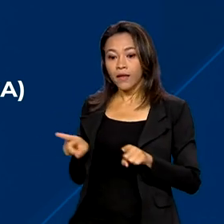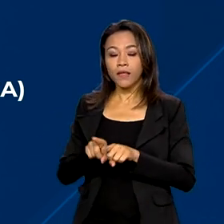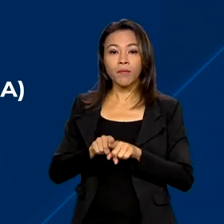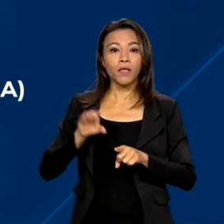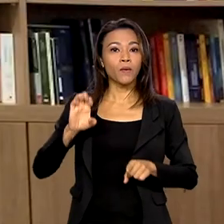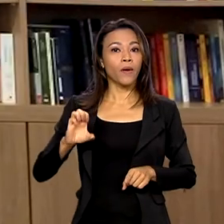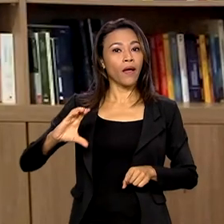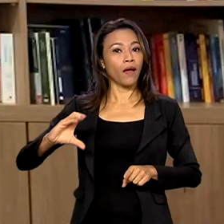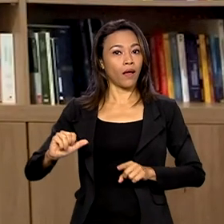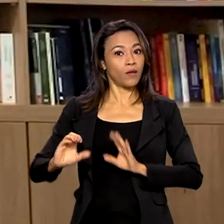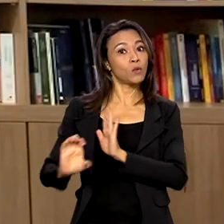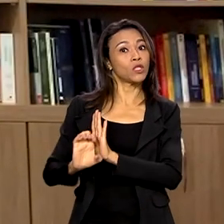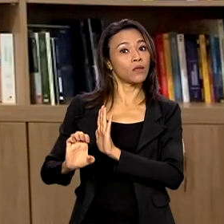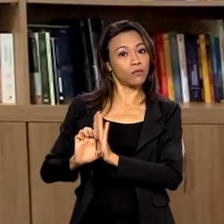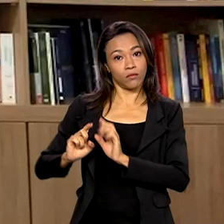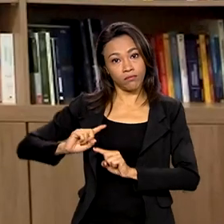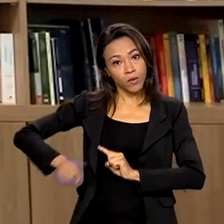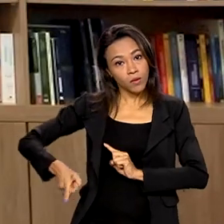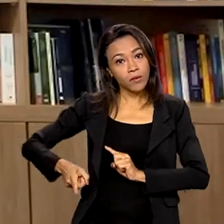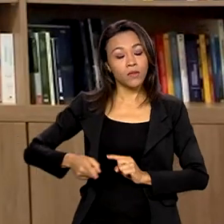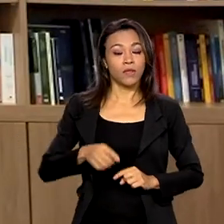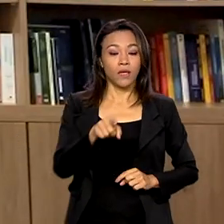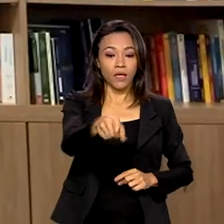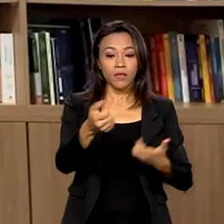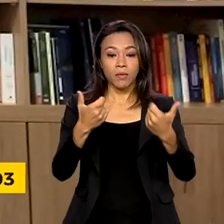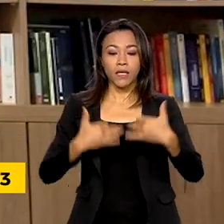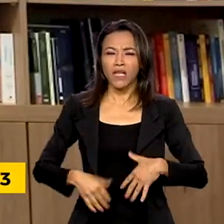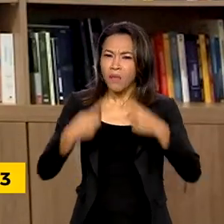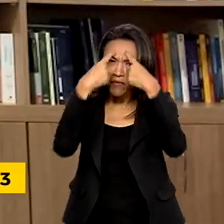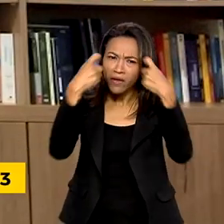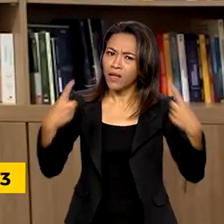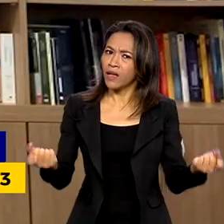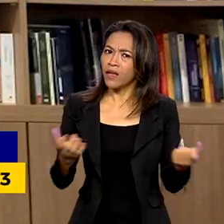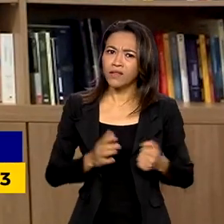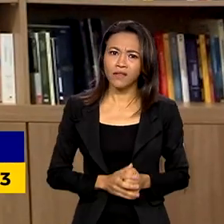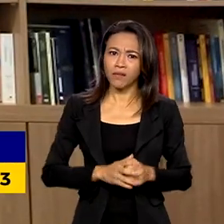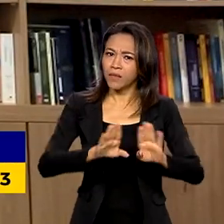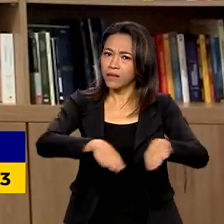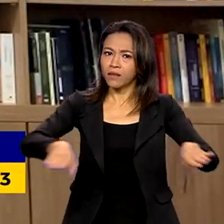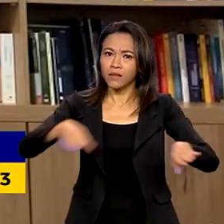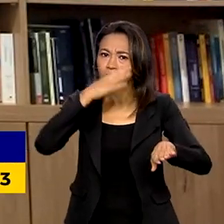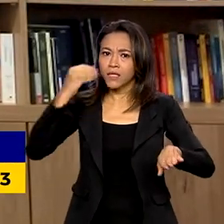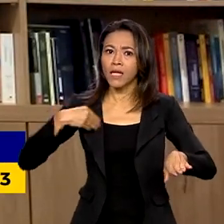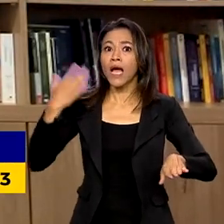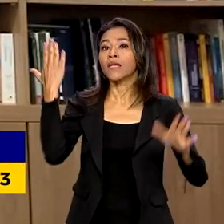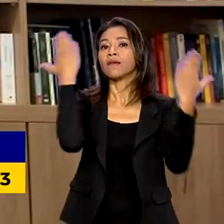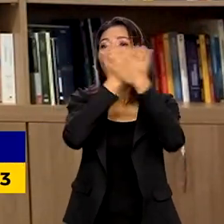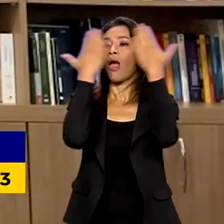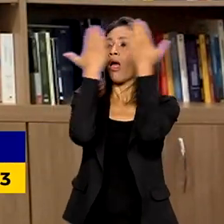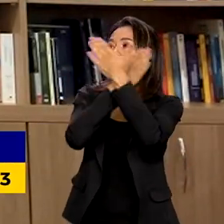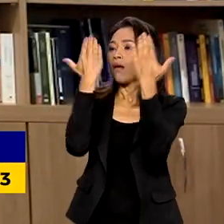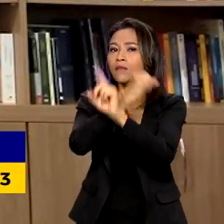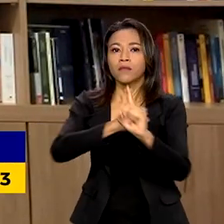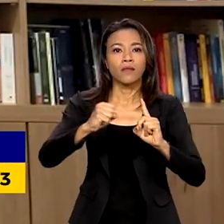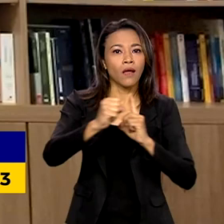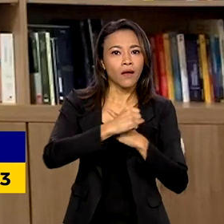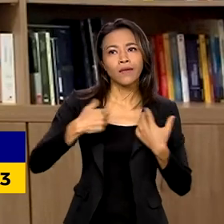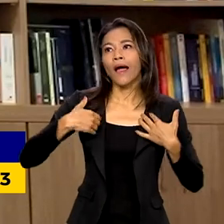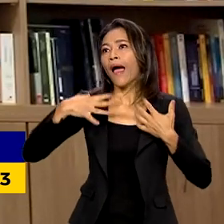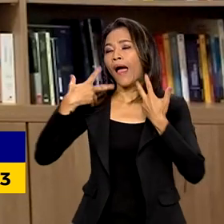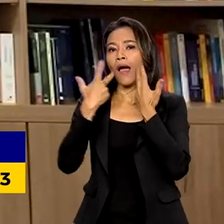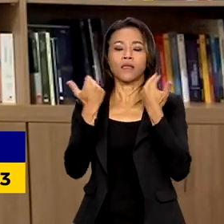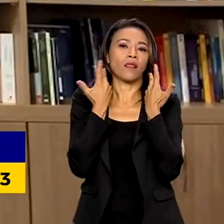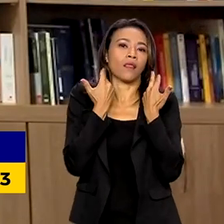Adolescente. O trabalho infantil é uma violência que muitas vezes é invisibilizada pela sociedade, naturalizada pela sociedade, exatamente